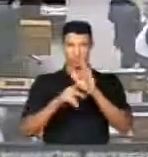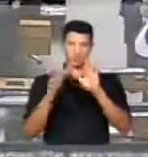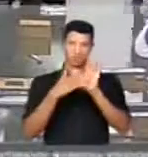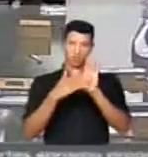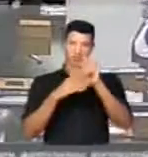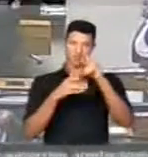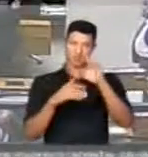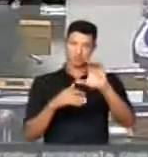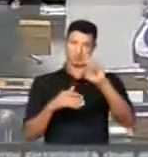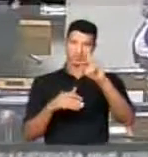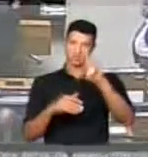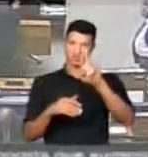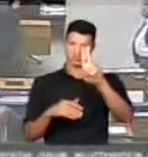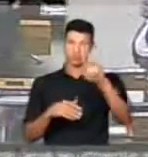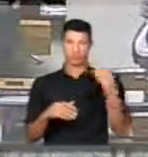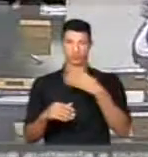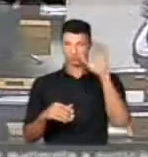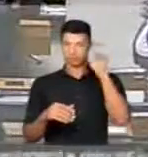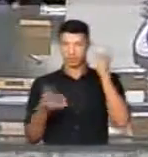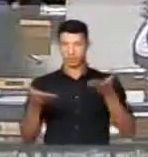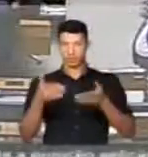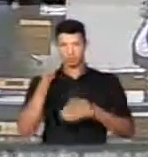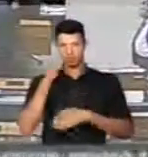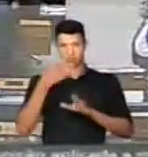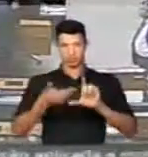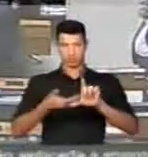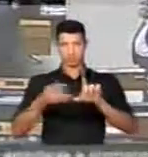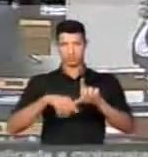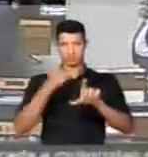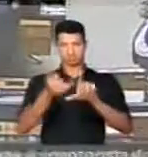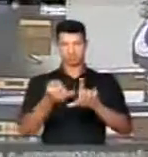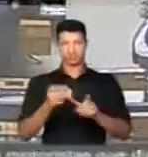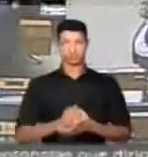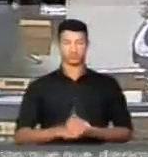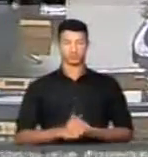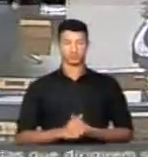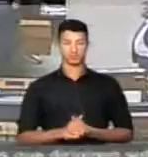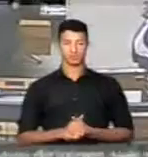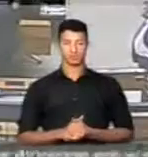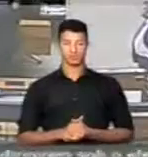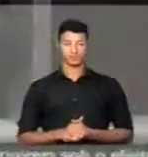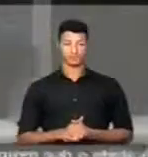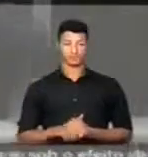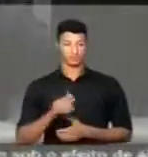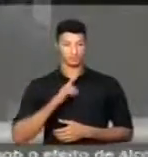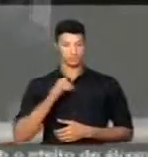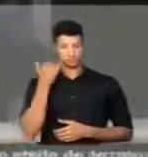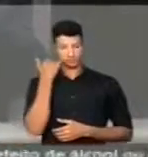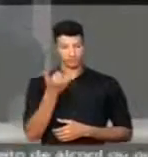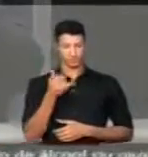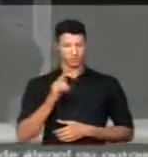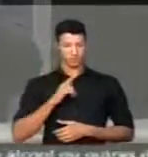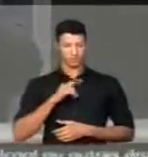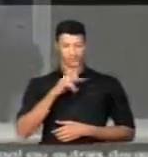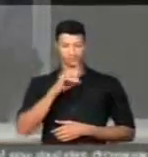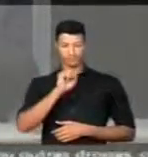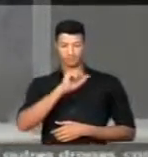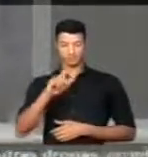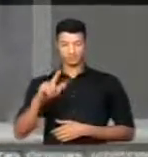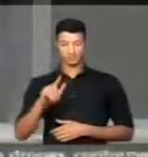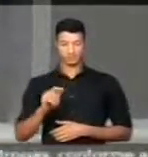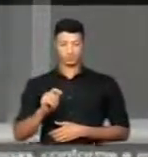Proposta de emenda com a instituição da ADRU e a gente ouve. Acompanha na TV e você ouve também na Rádio Câmara. Público notório, o pessoal